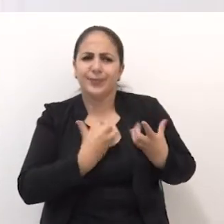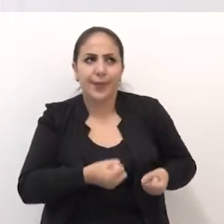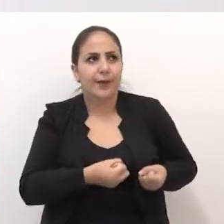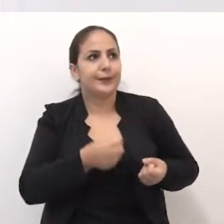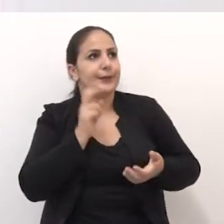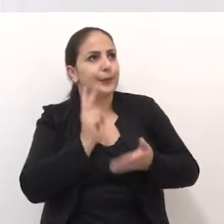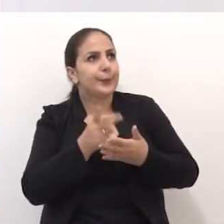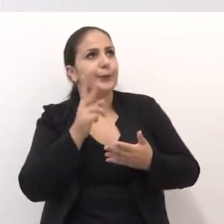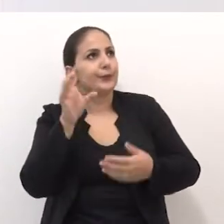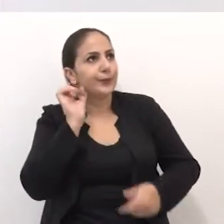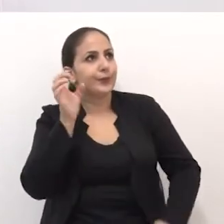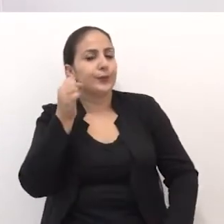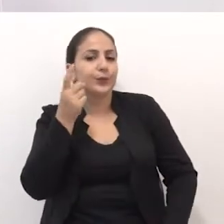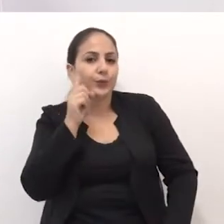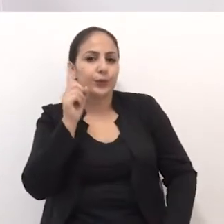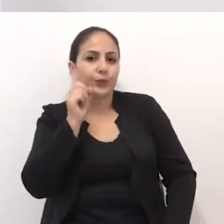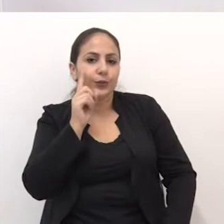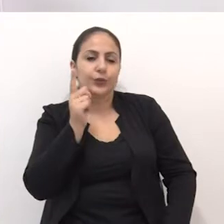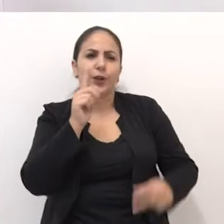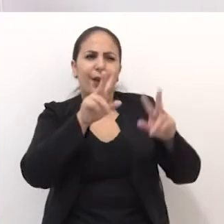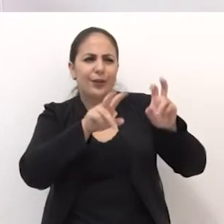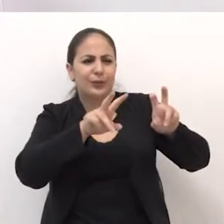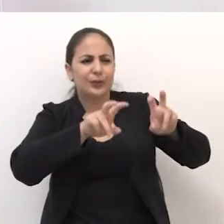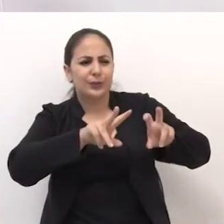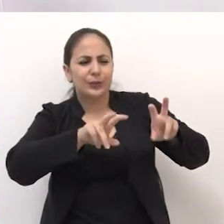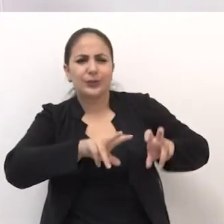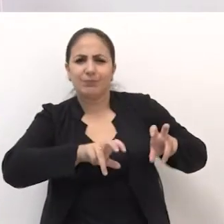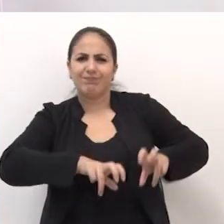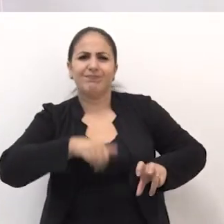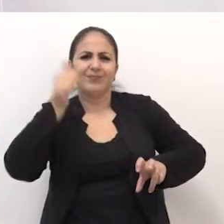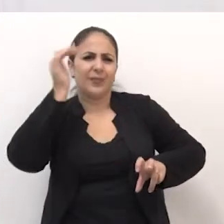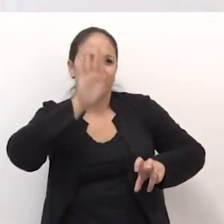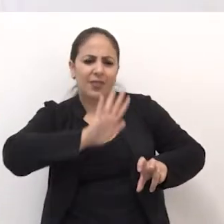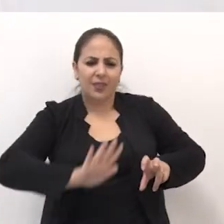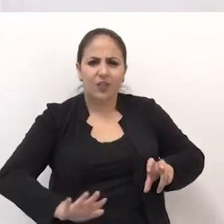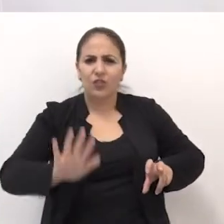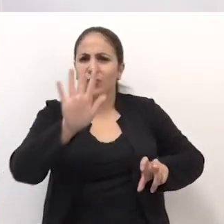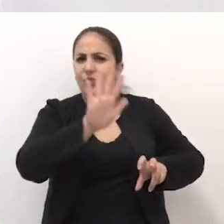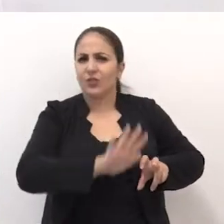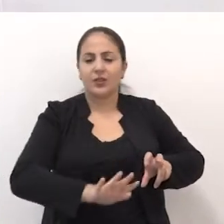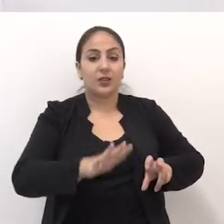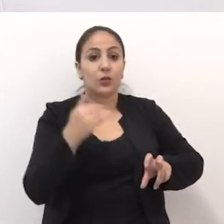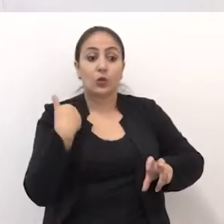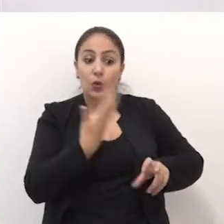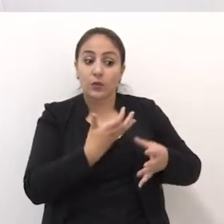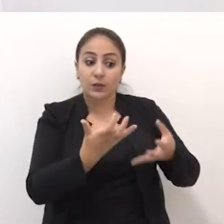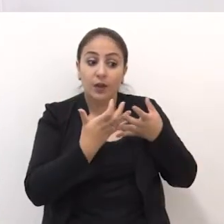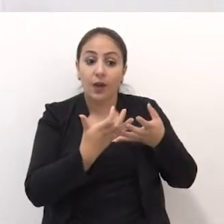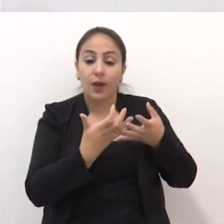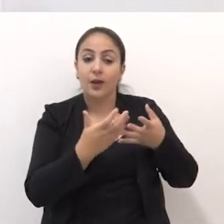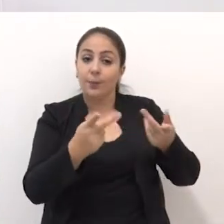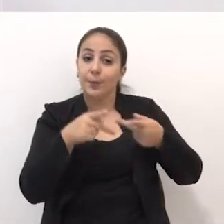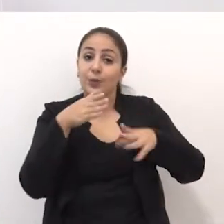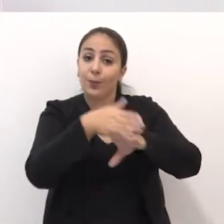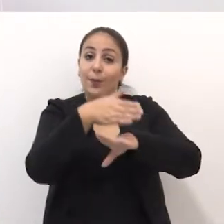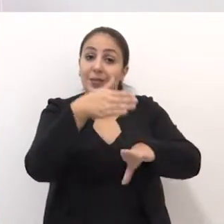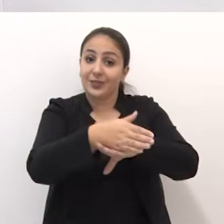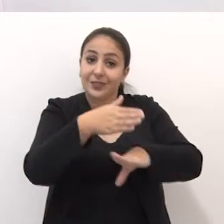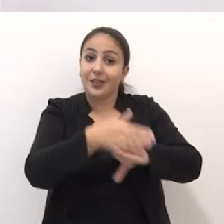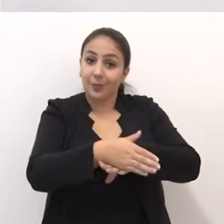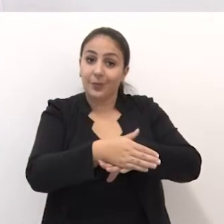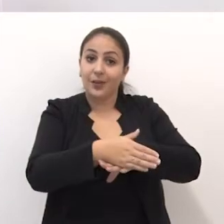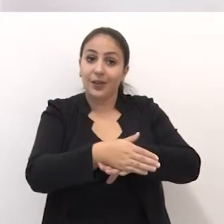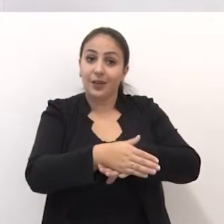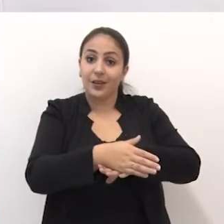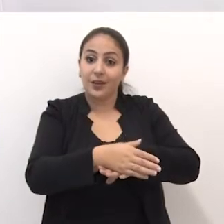que a gente ouve todo dia, que são temas nacionais, nós queremos fazer com diálogo, fazer com que as pessoas participem, e que